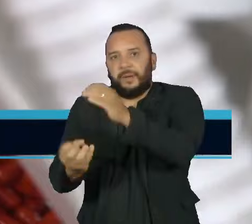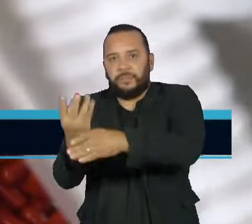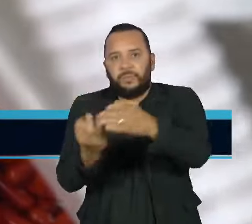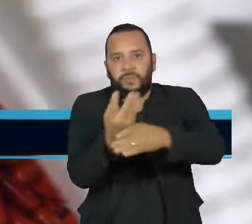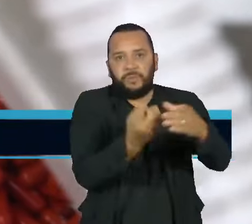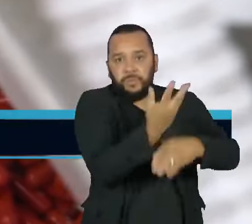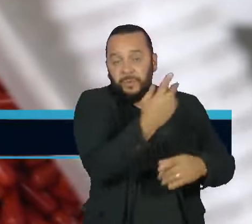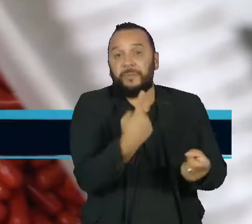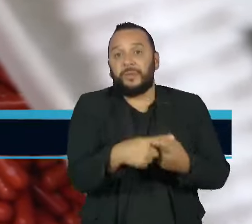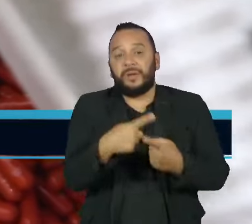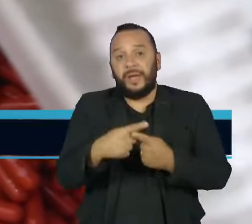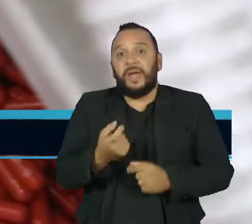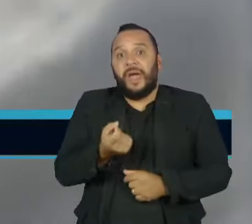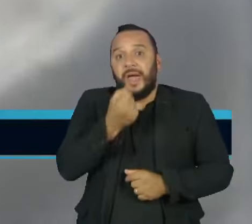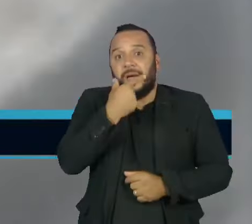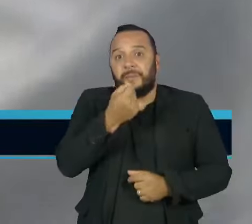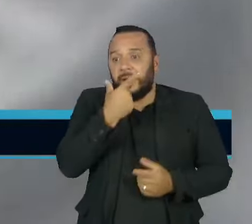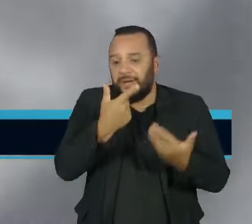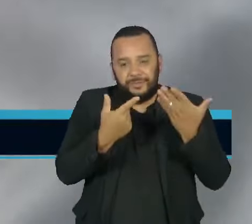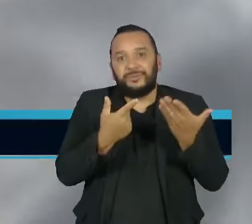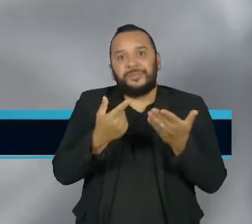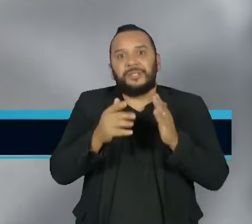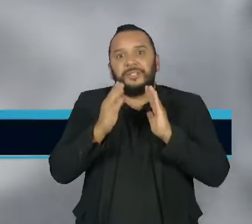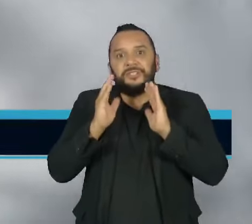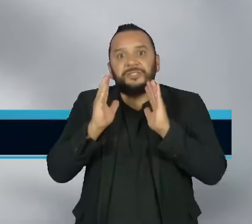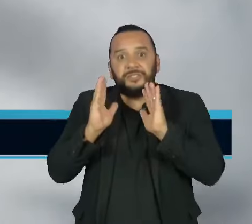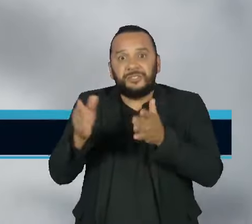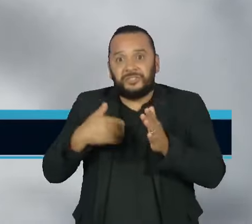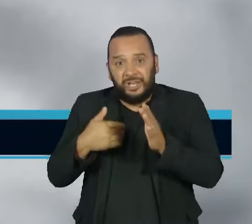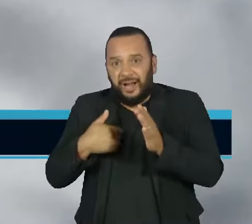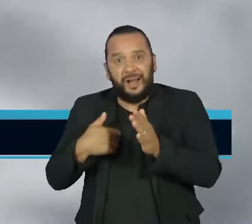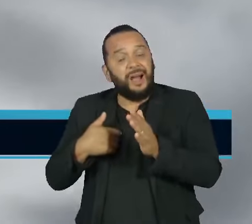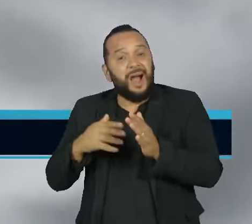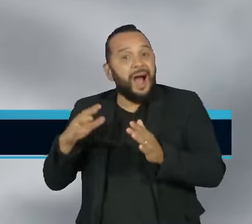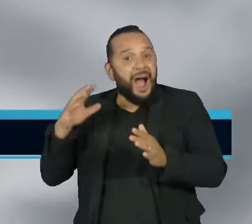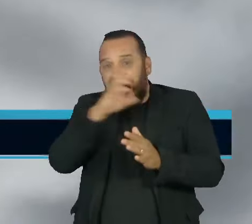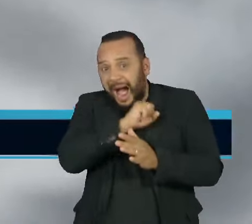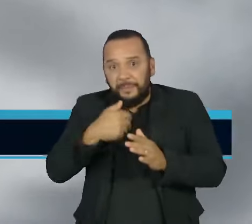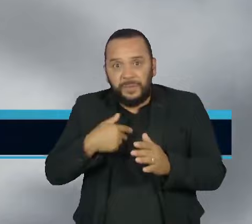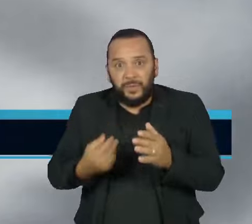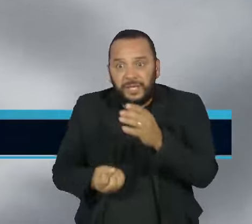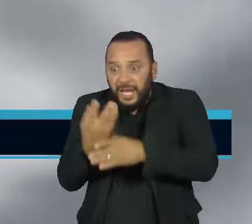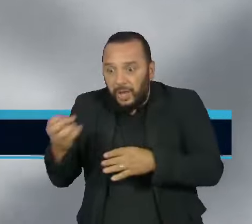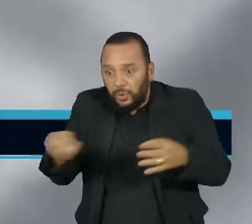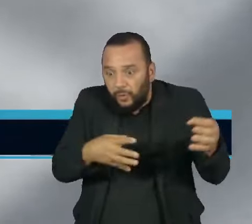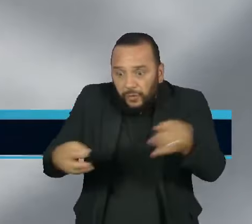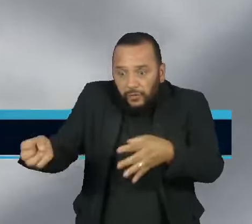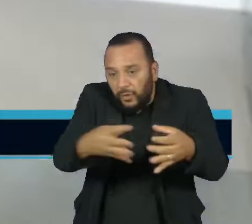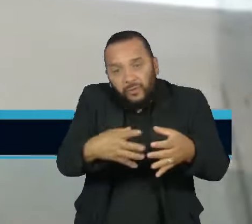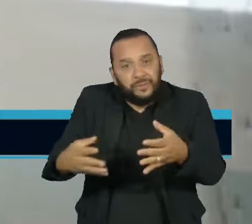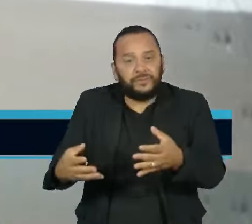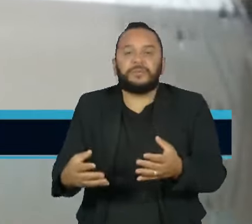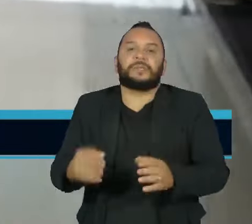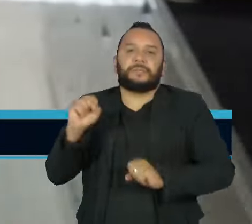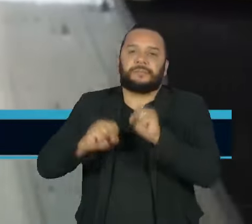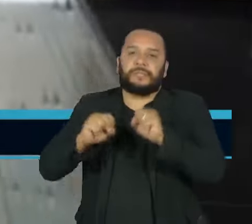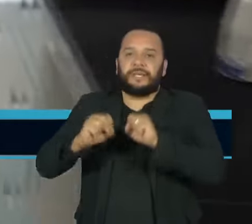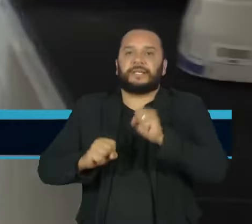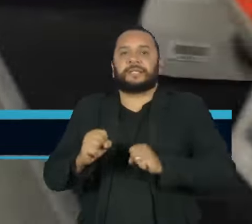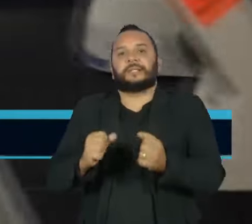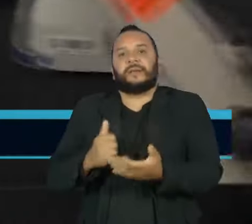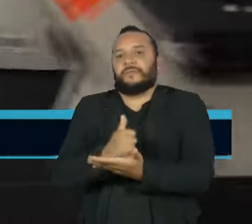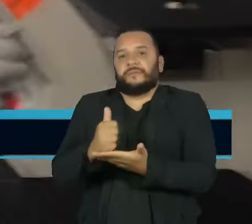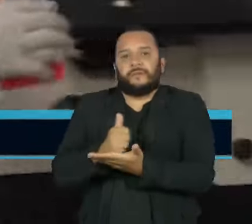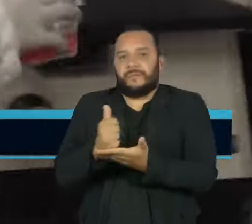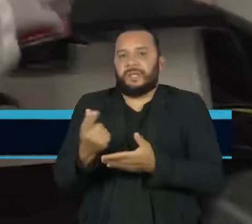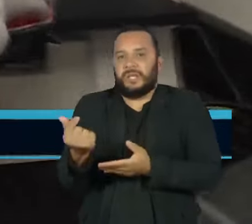os medicamentos ficam obsoletos e não dão retorno financeiro para a indústria farmacêutica, que prefere investir, por